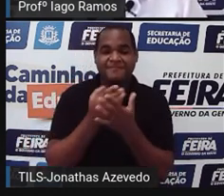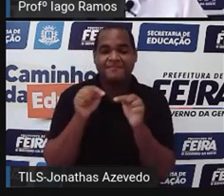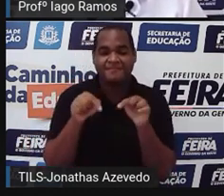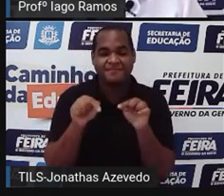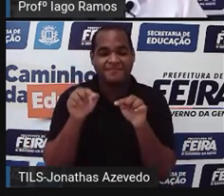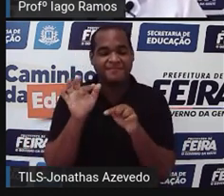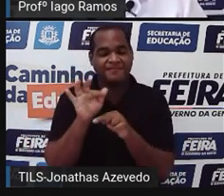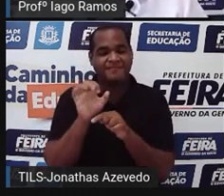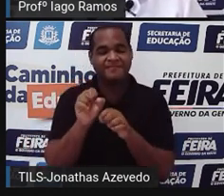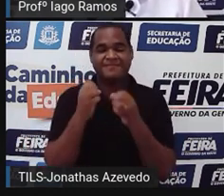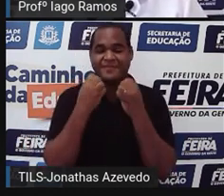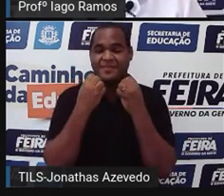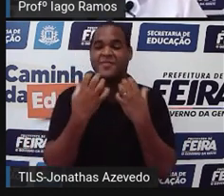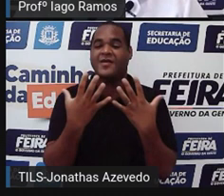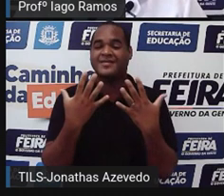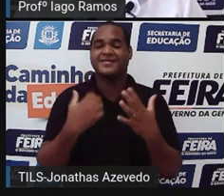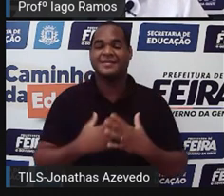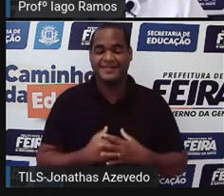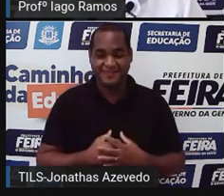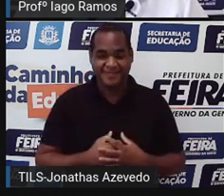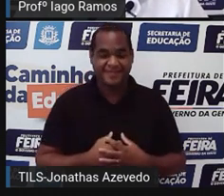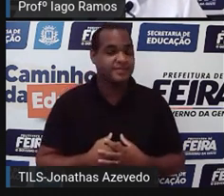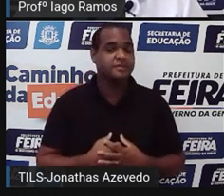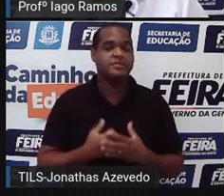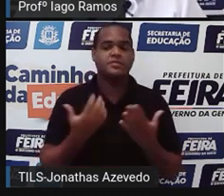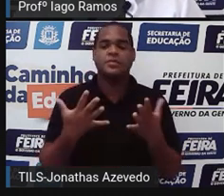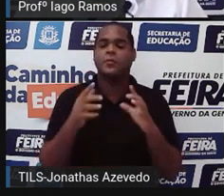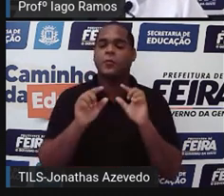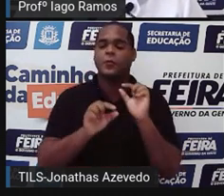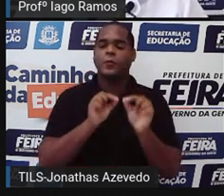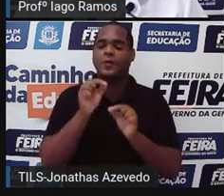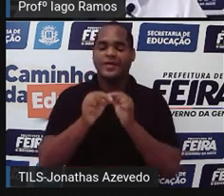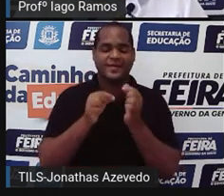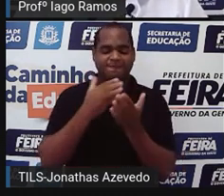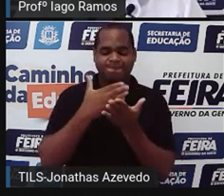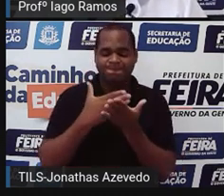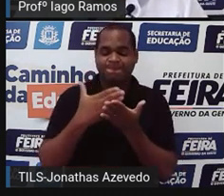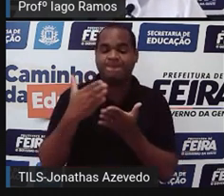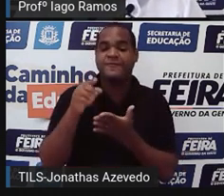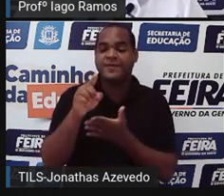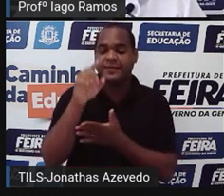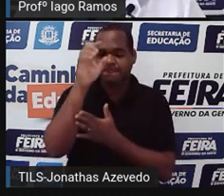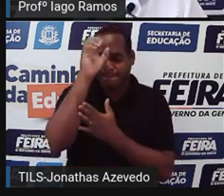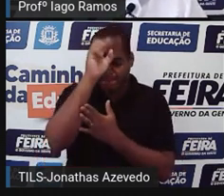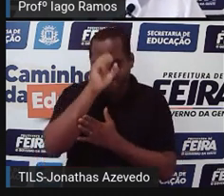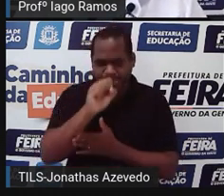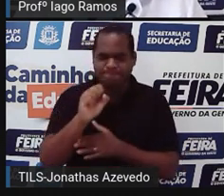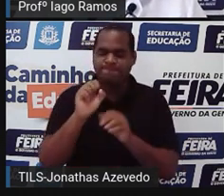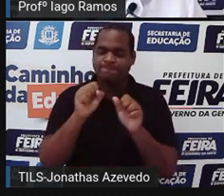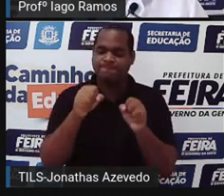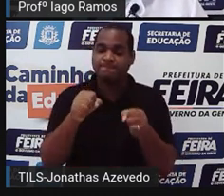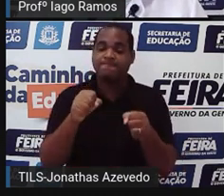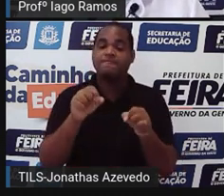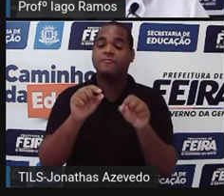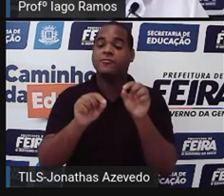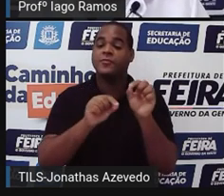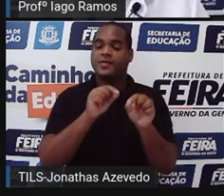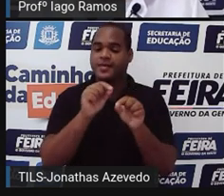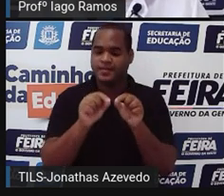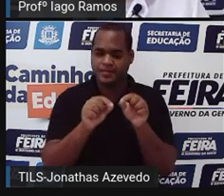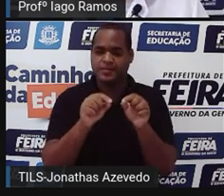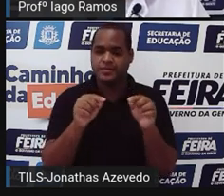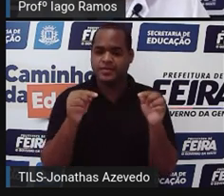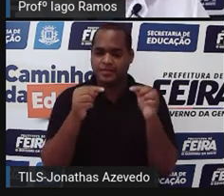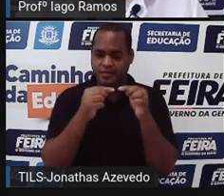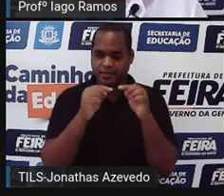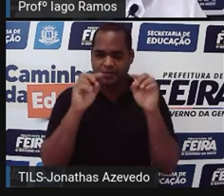nosso município, tá bom? Bom, e o que é que a gente vai aprender? A gente vai aprender algo sobre um